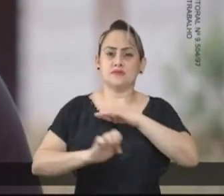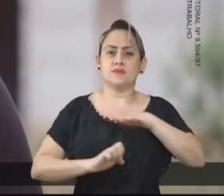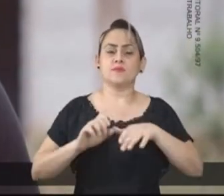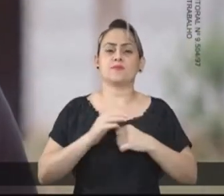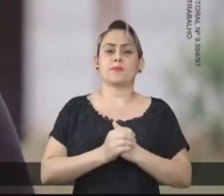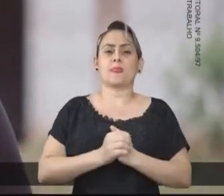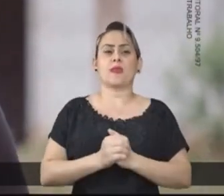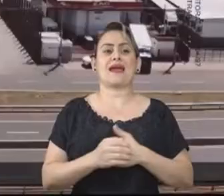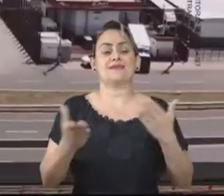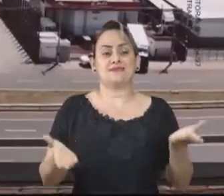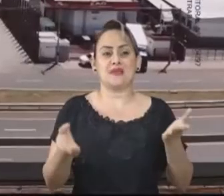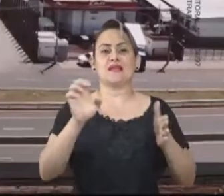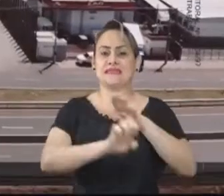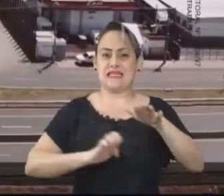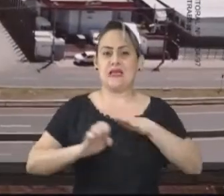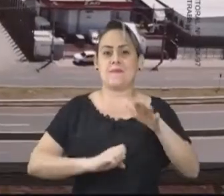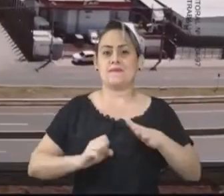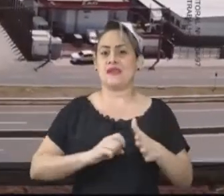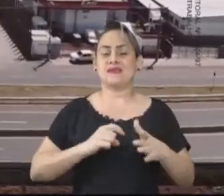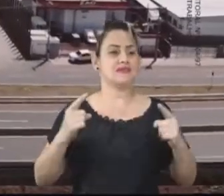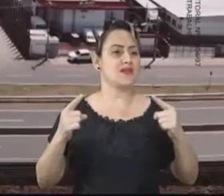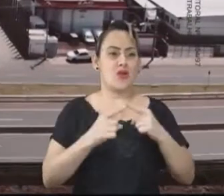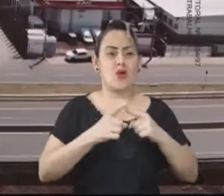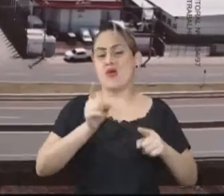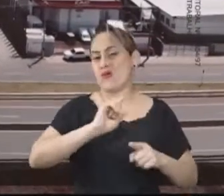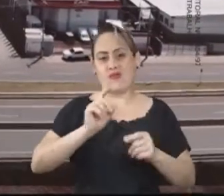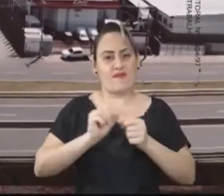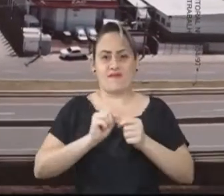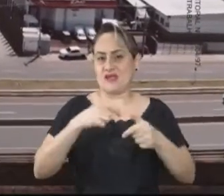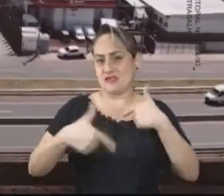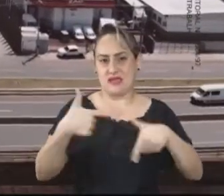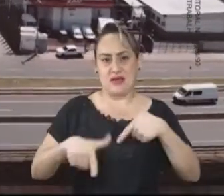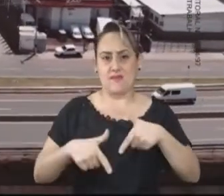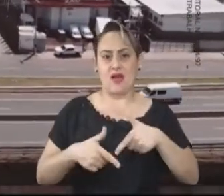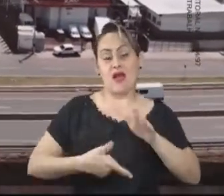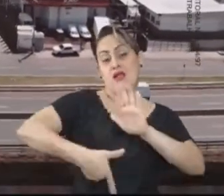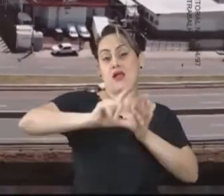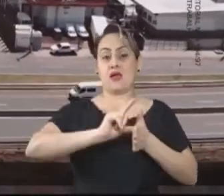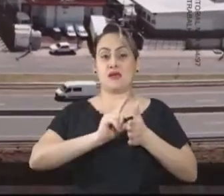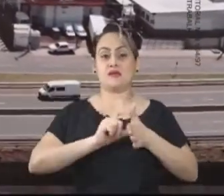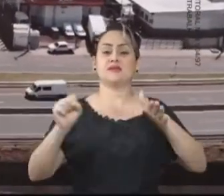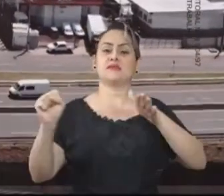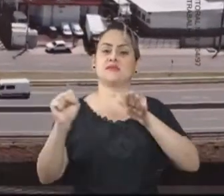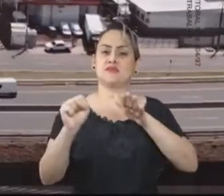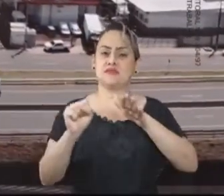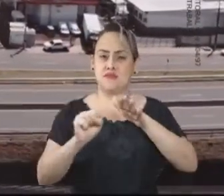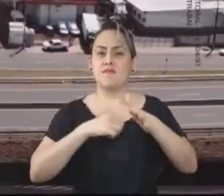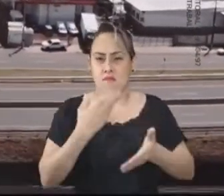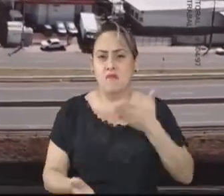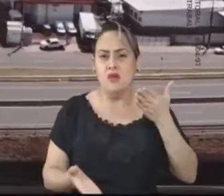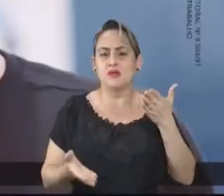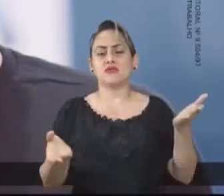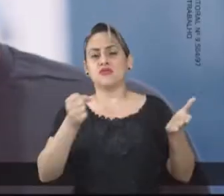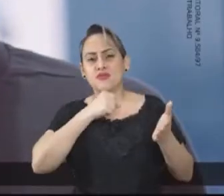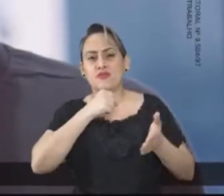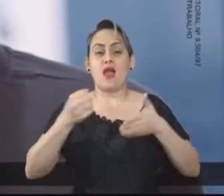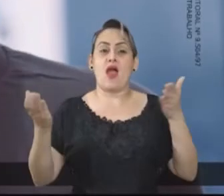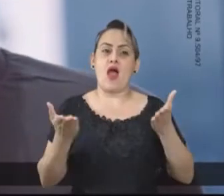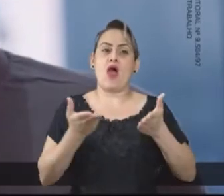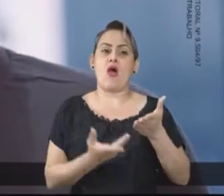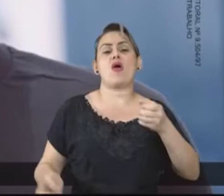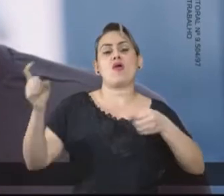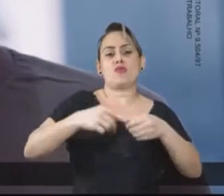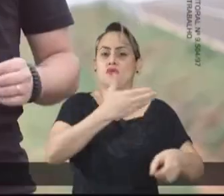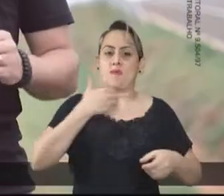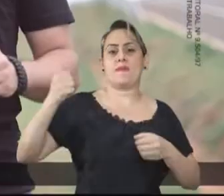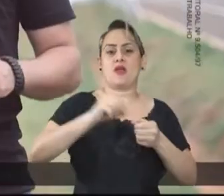condições de gerar emprego. Aquilo que era mato se transformou em novos barracões, gerando novos postos de trabalho, como aqui na